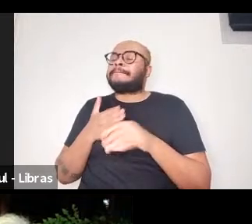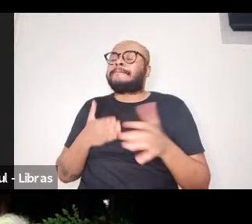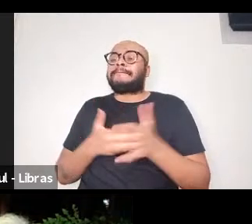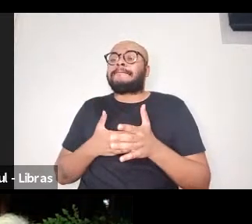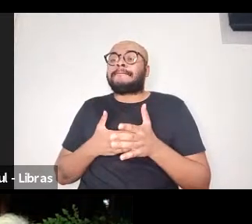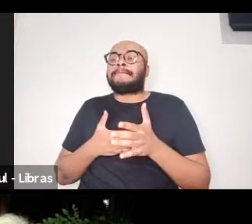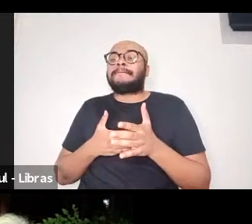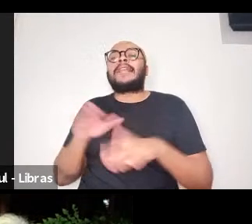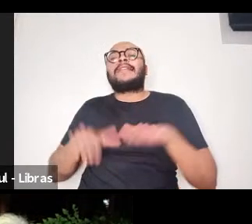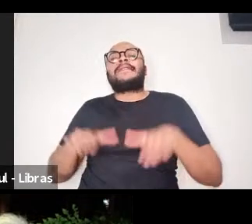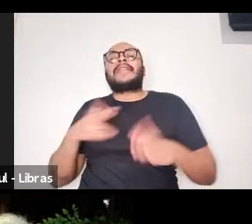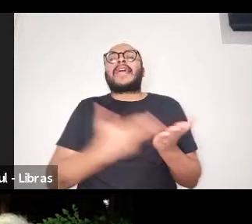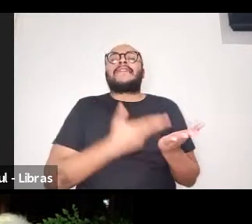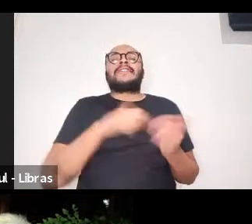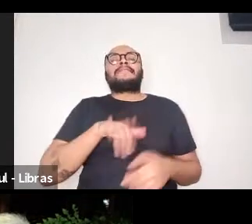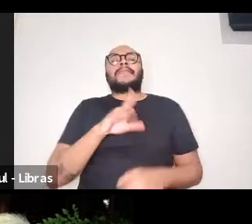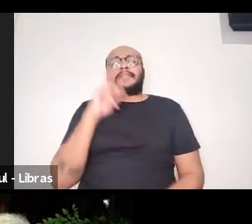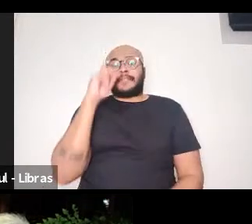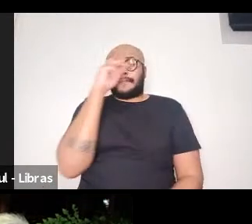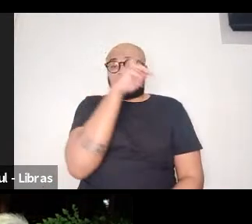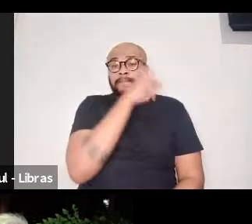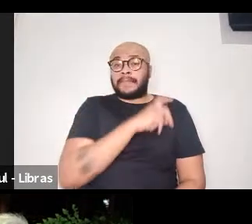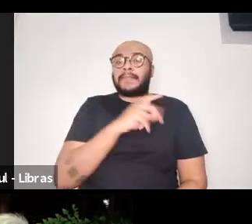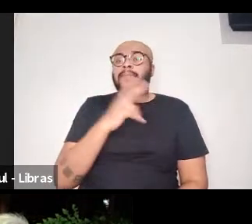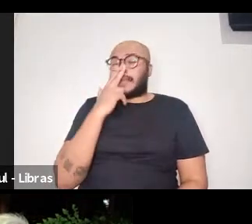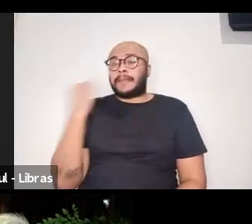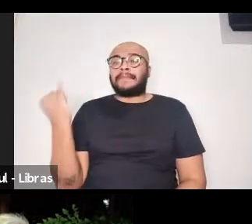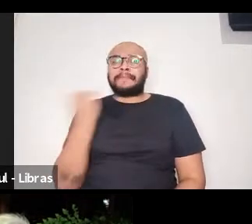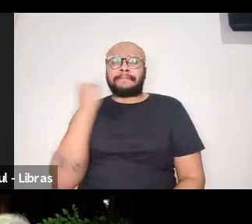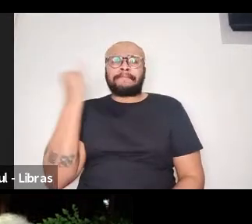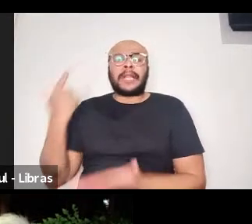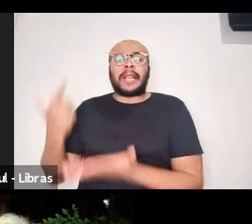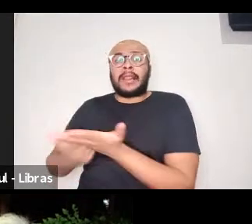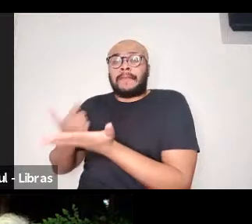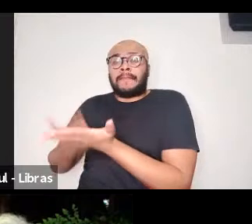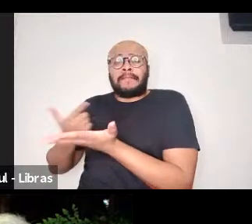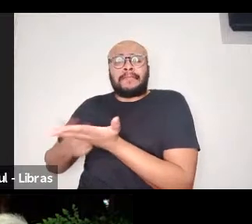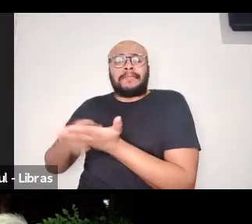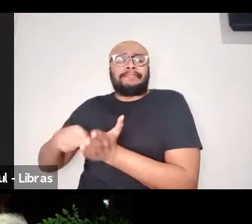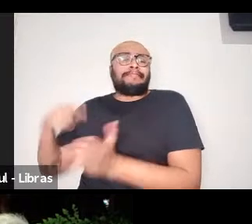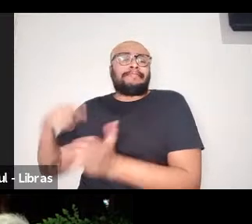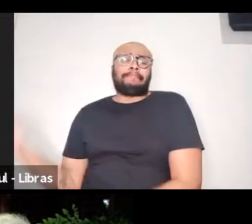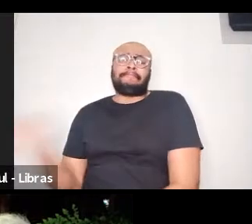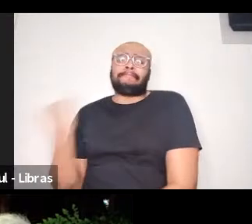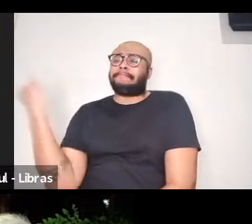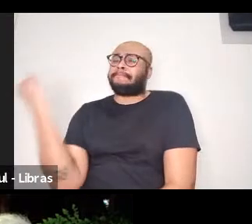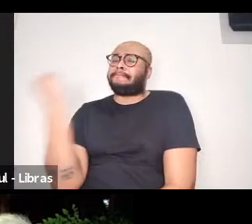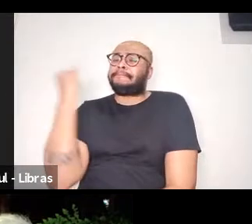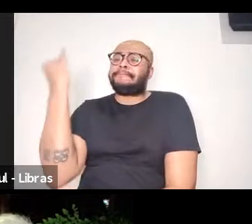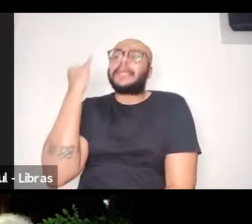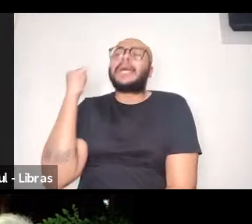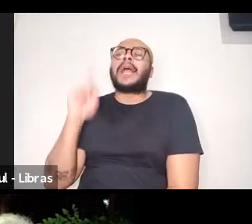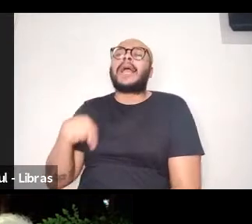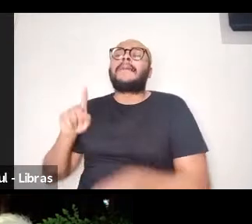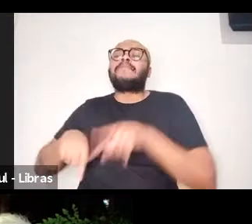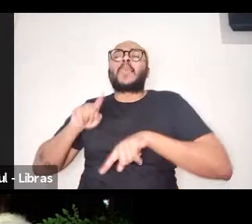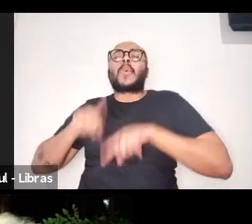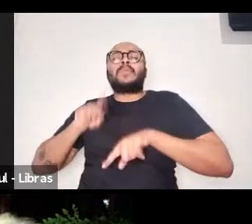as revistas tenham mais dificuldade. Então, eu queria destacar a importância dos livros como aquele que é um produto